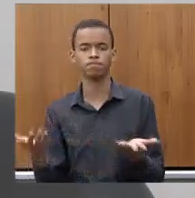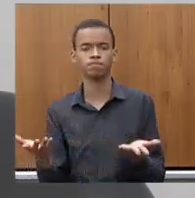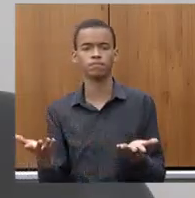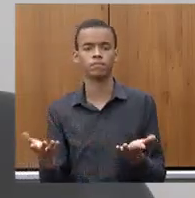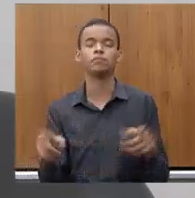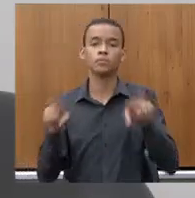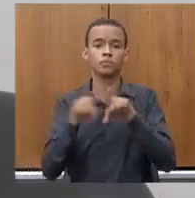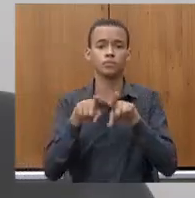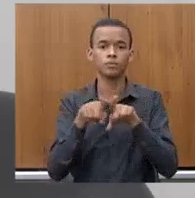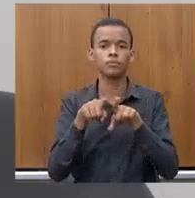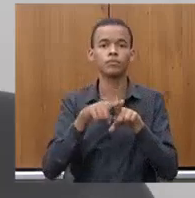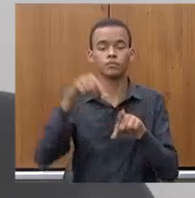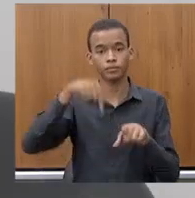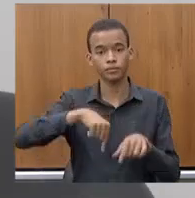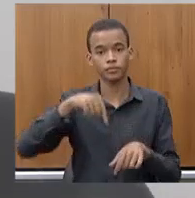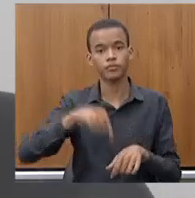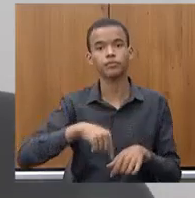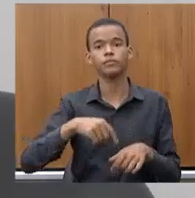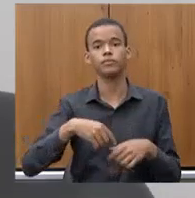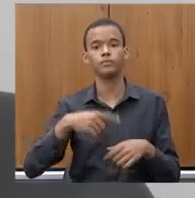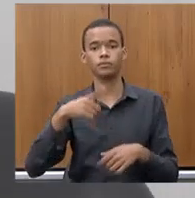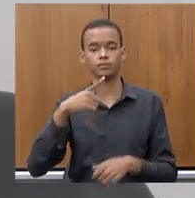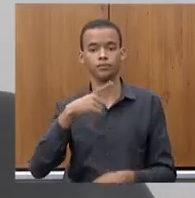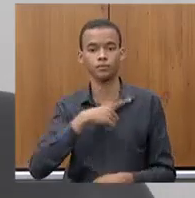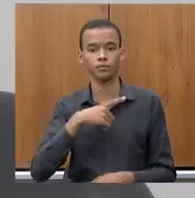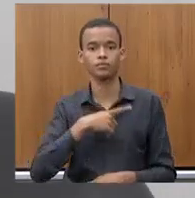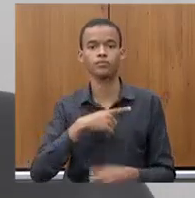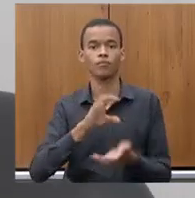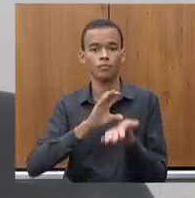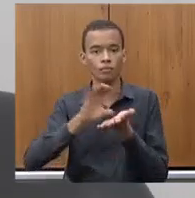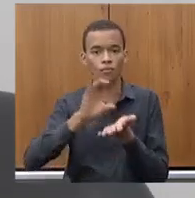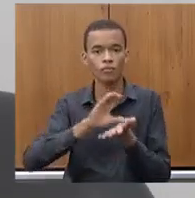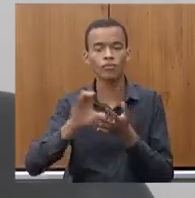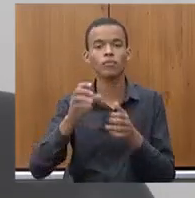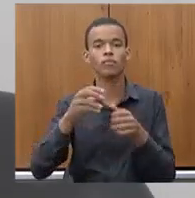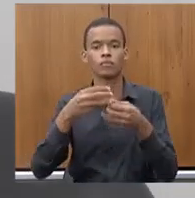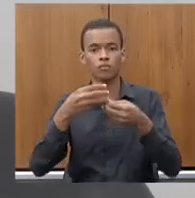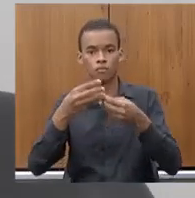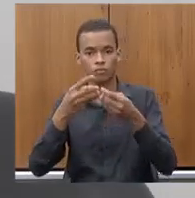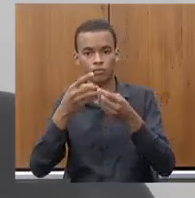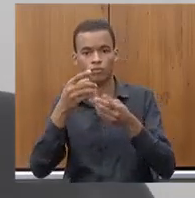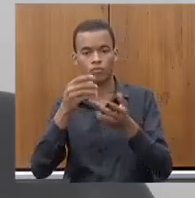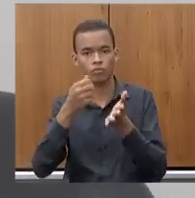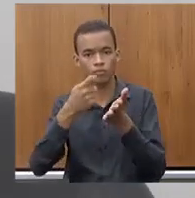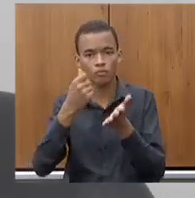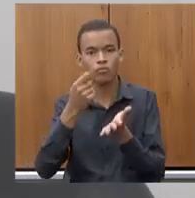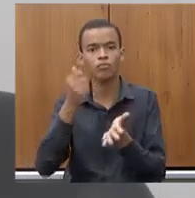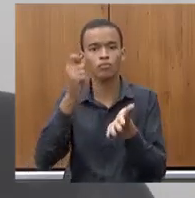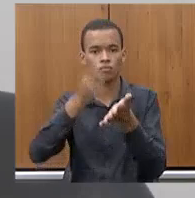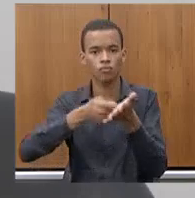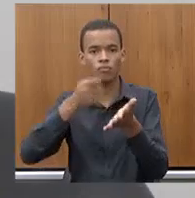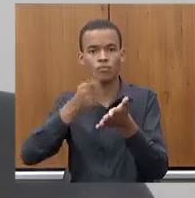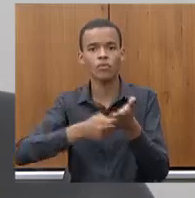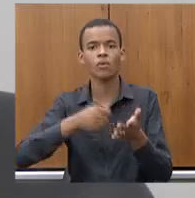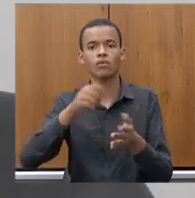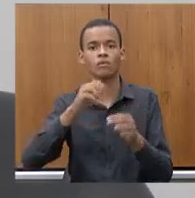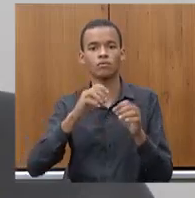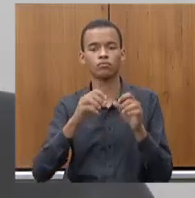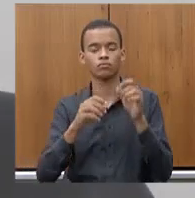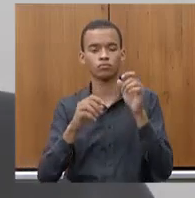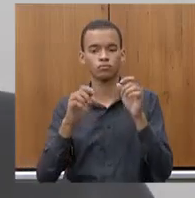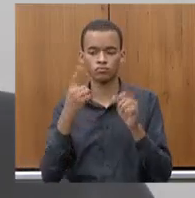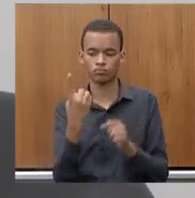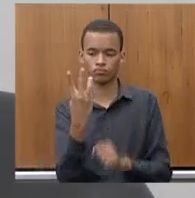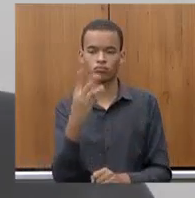Apliação das despesas inscritas em restos a pagar processadas, que saltou de 3,3% do